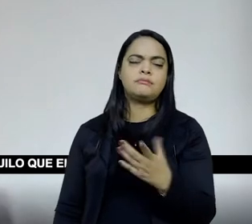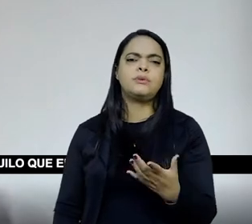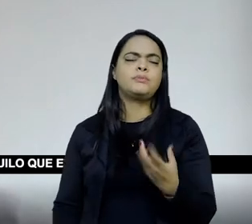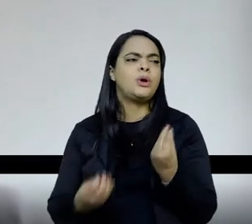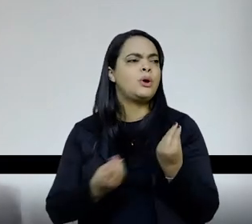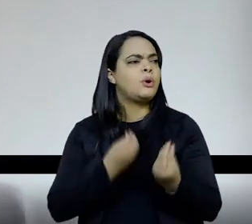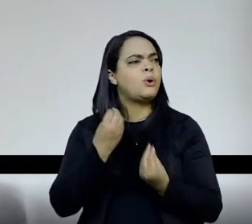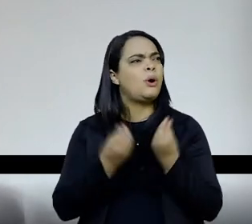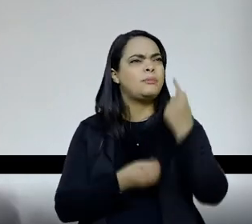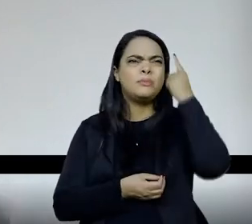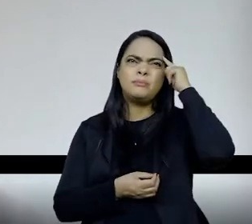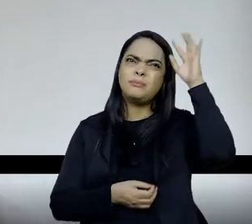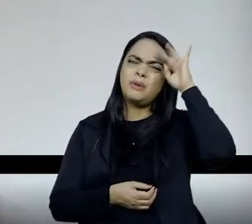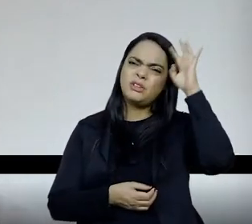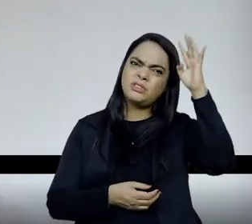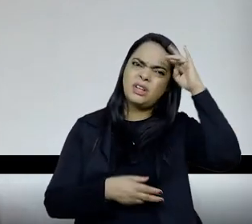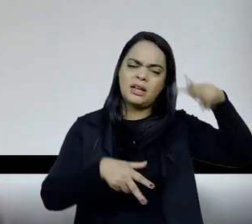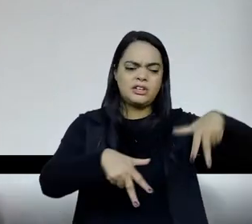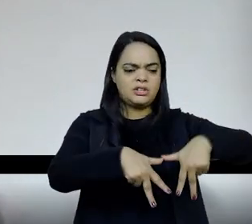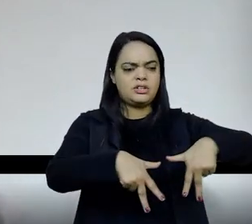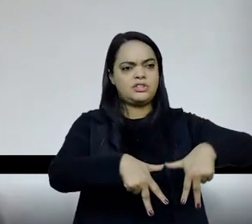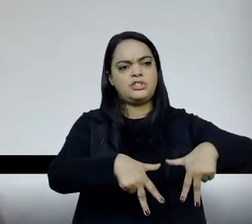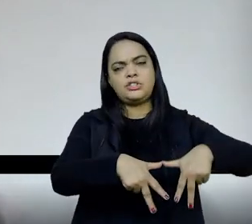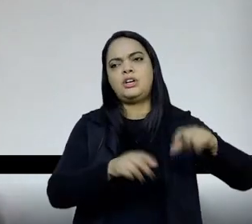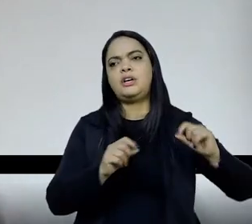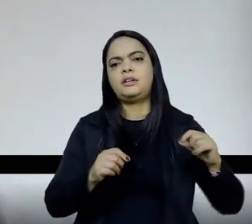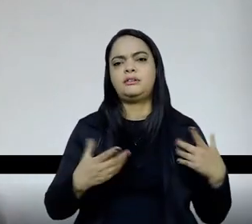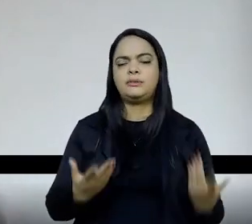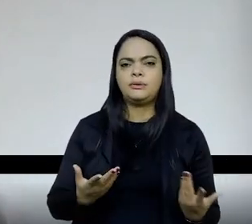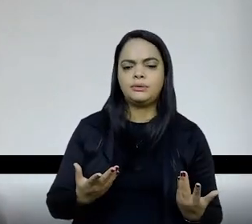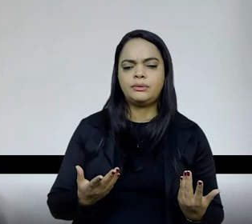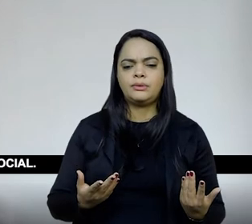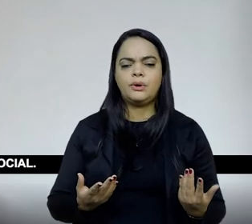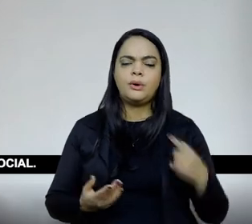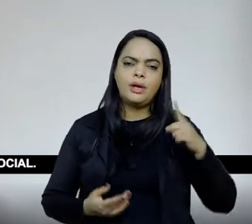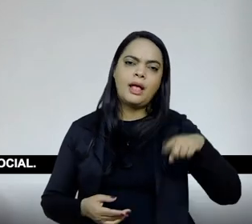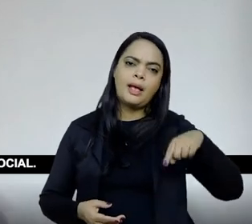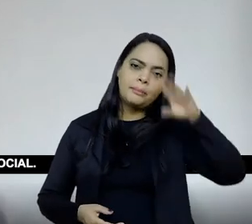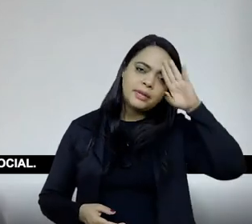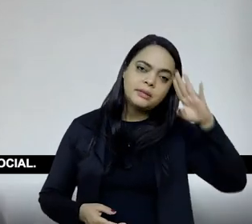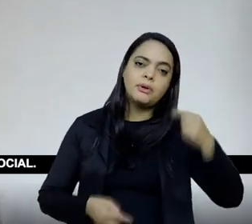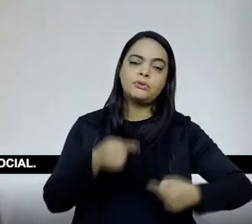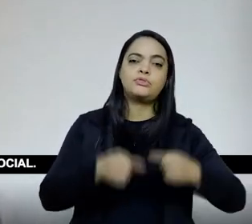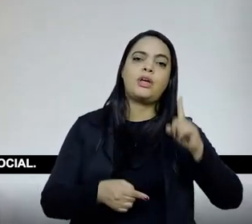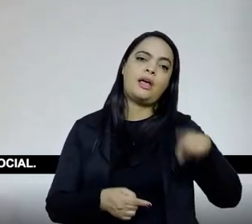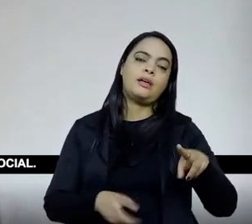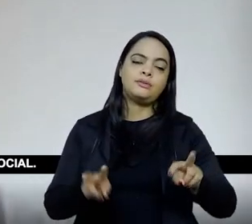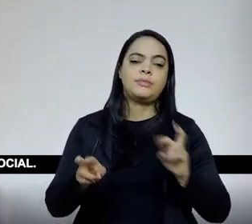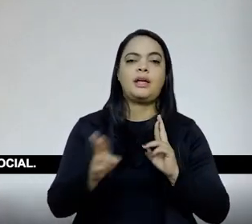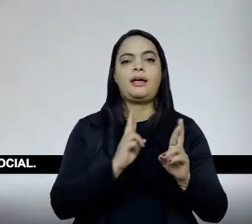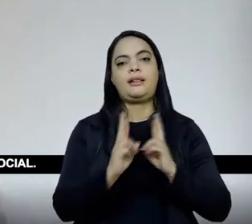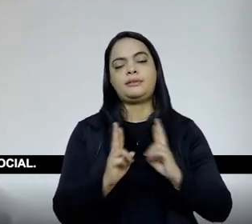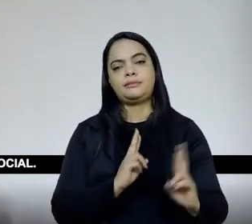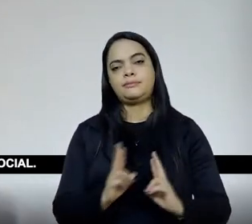naquilo que ele tem mais fundamental, naquilo que a teoria tem mais fundamental, que está querendo a gente ajudar a ver, que é justamente o aspecto relacional, portanto,